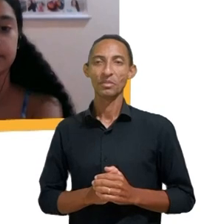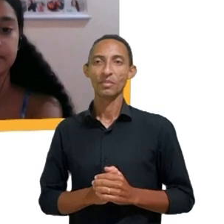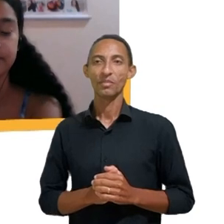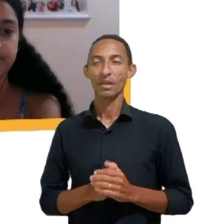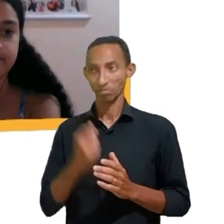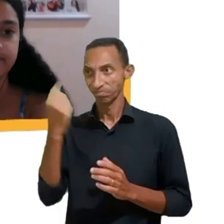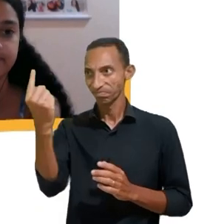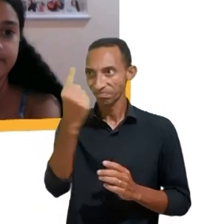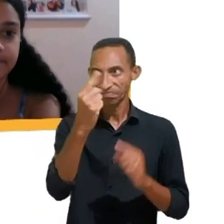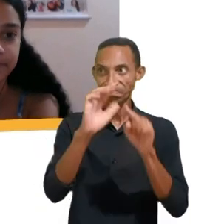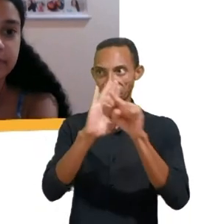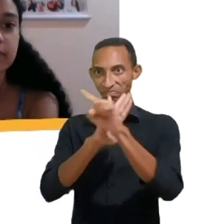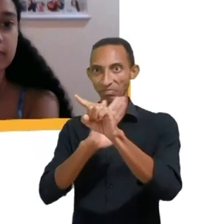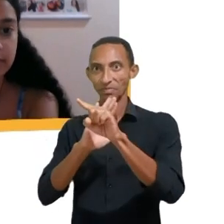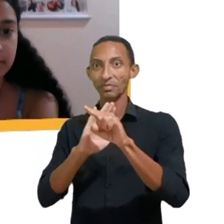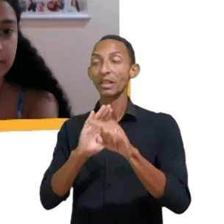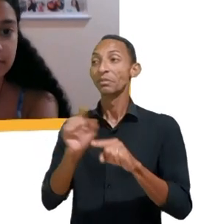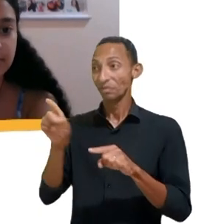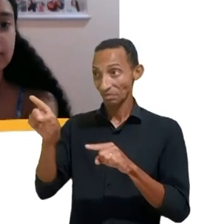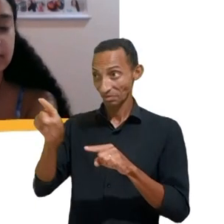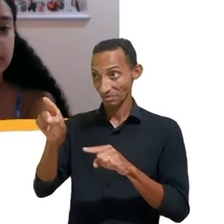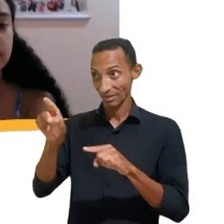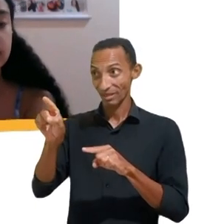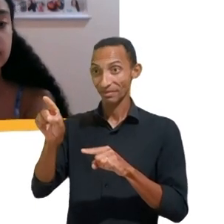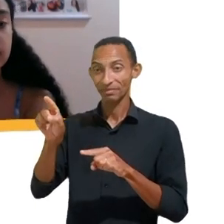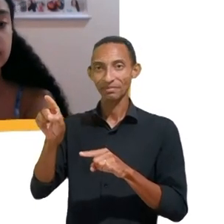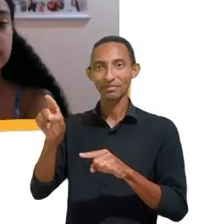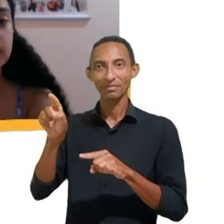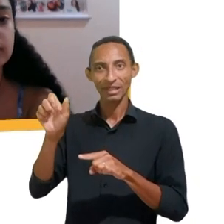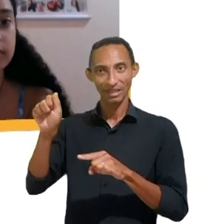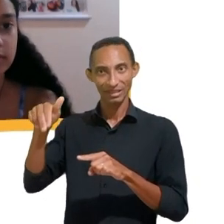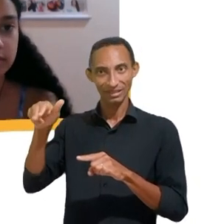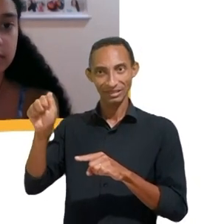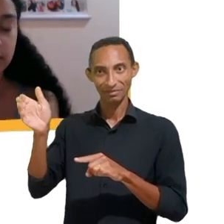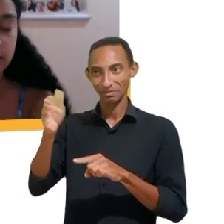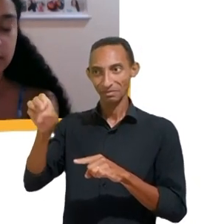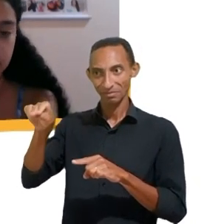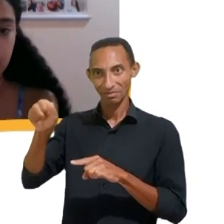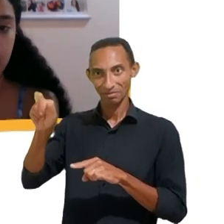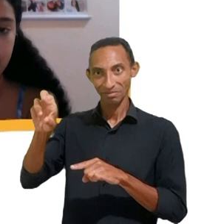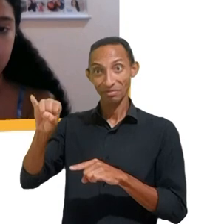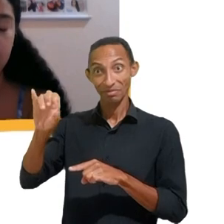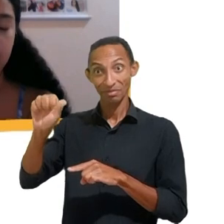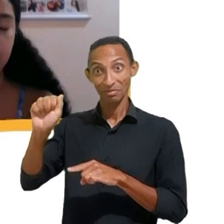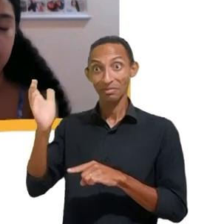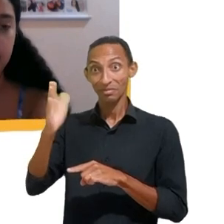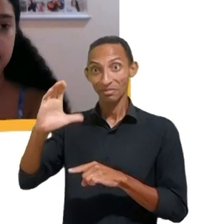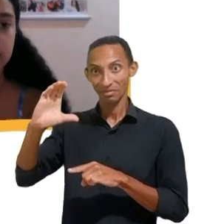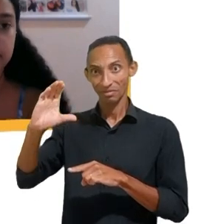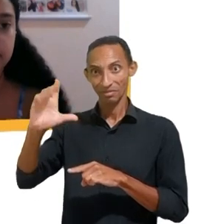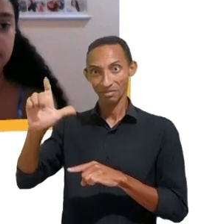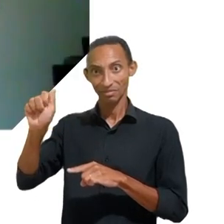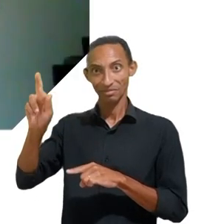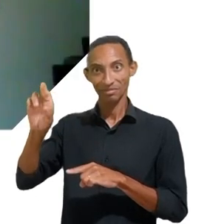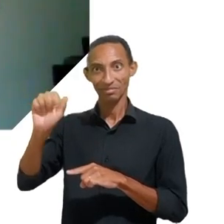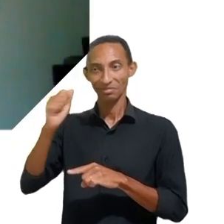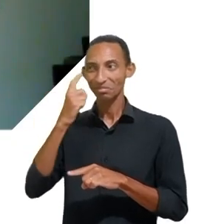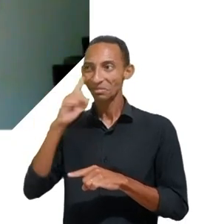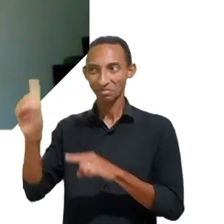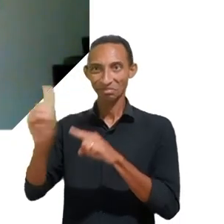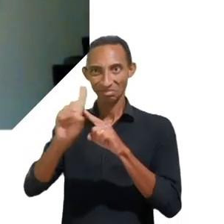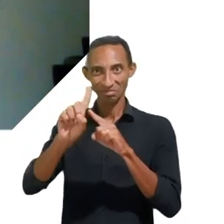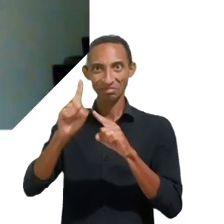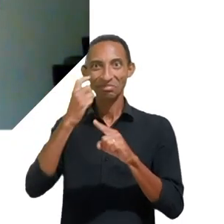a Maria Clara já puxou um pouco o gancho do que eu queria trazer de pergunta final aqui para a Renata que tem a ver justamente com a